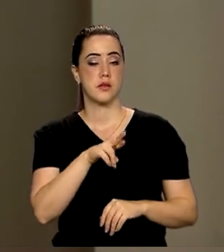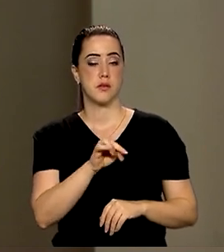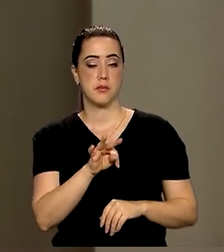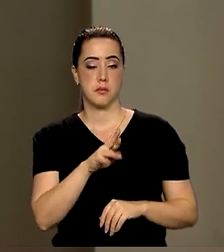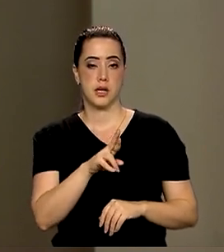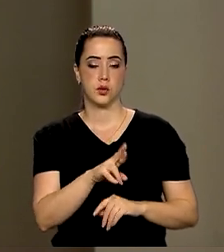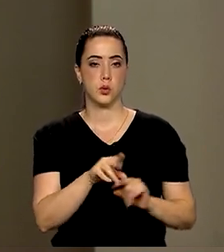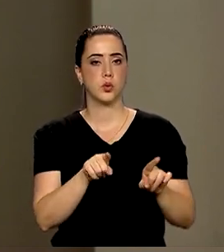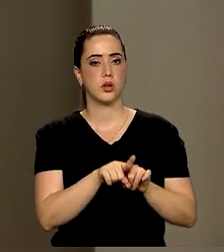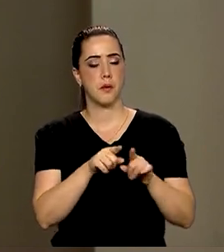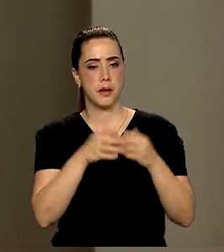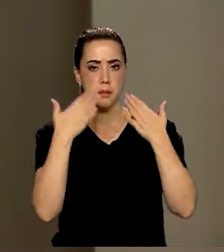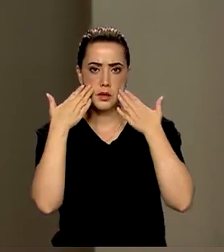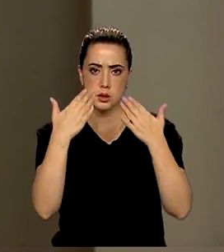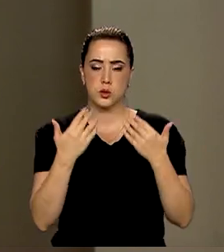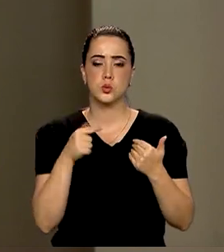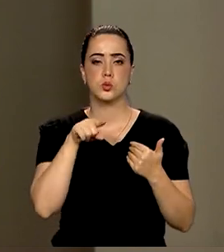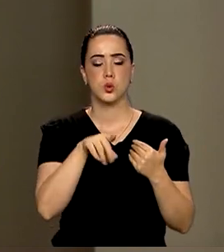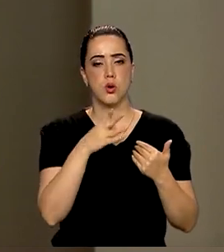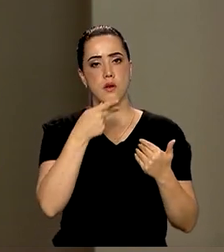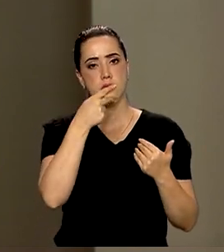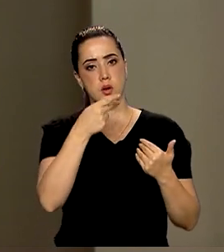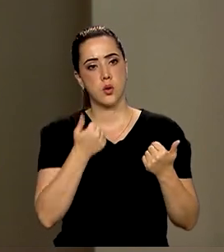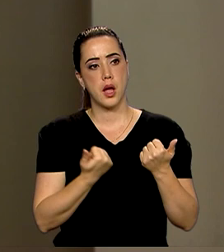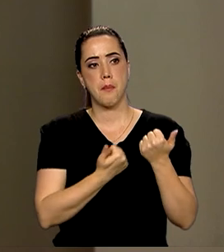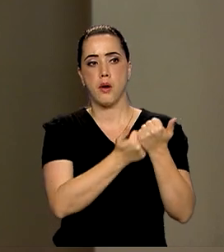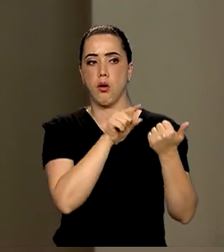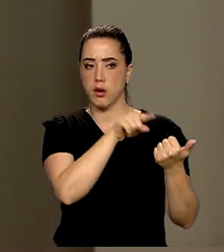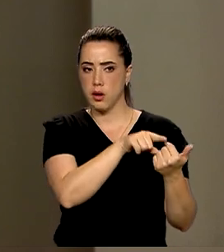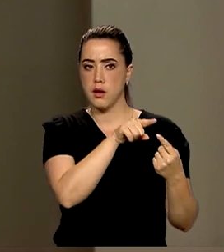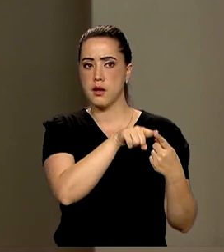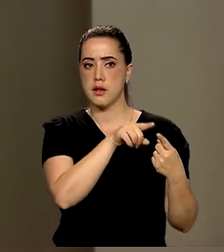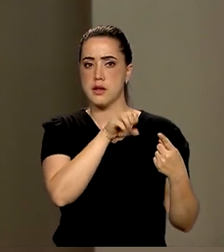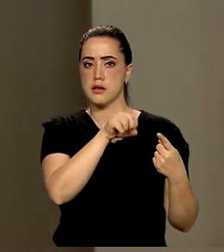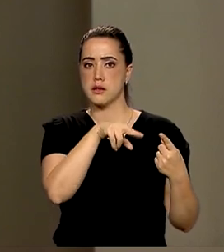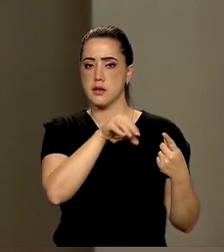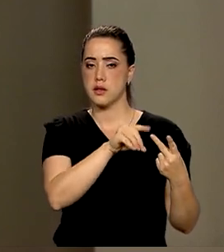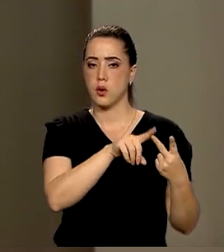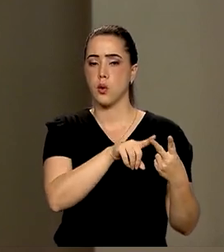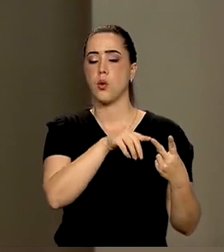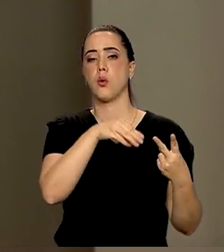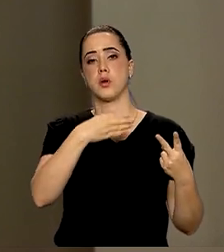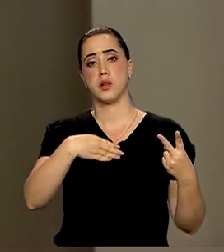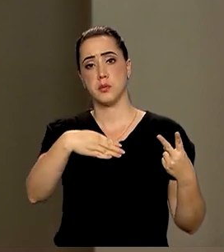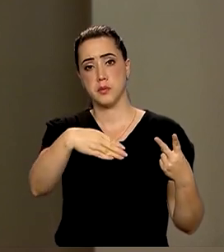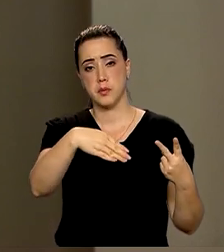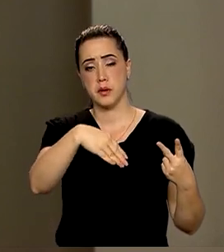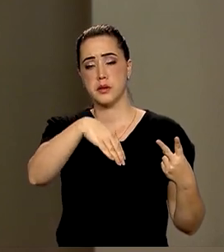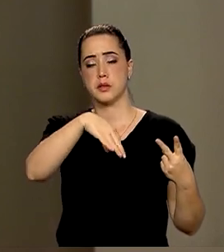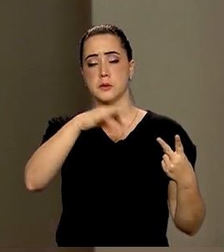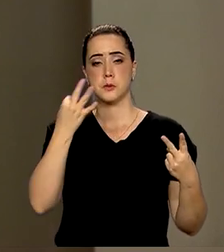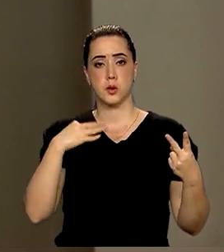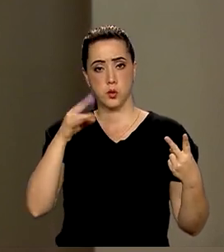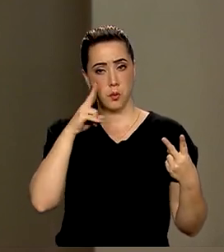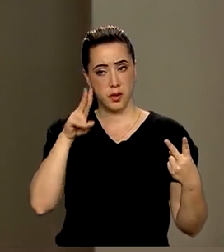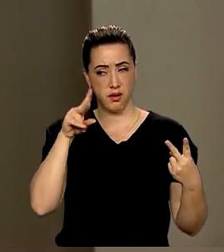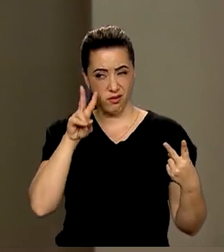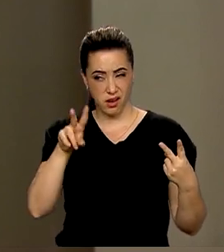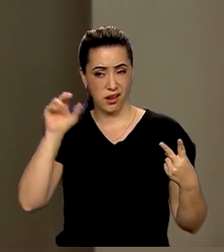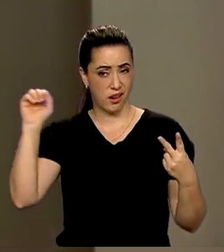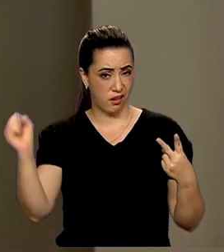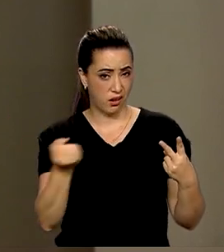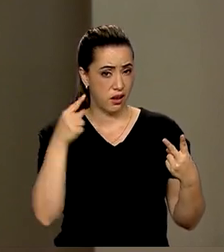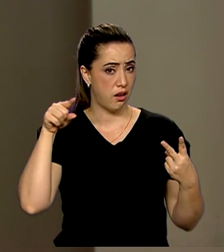e disse que apoia as iniciativas adotadas pela Senacom e pelo Ministério do Turismo, já que considera grave a